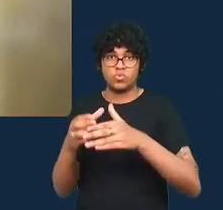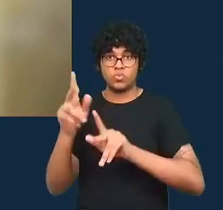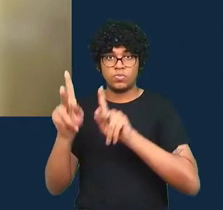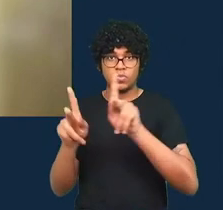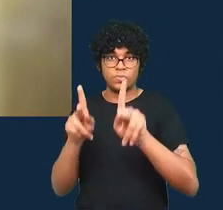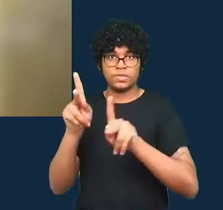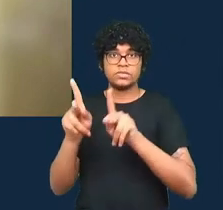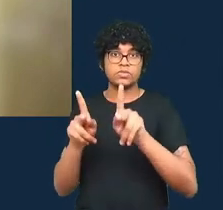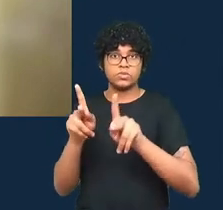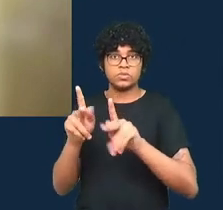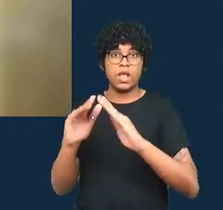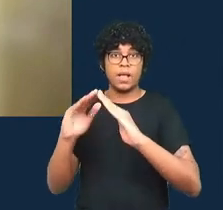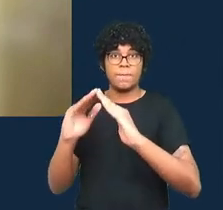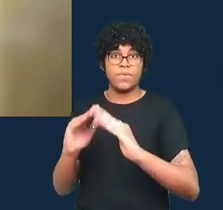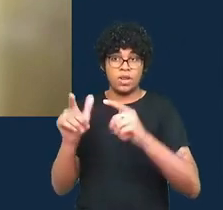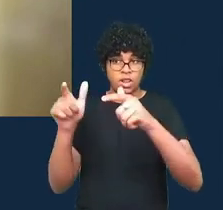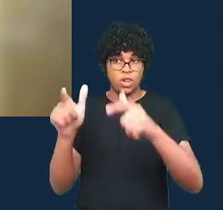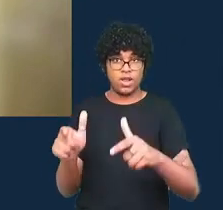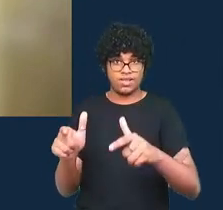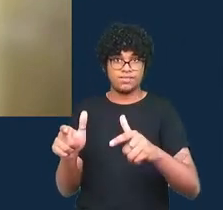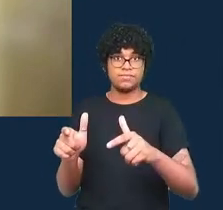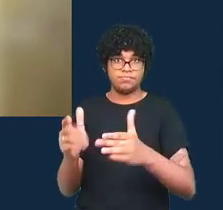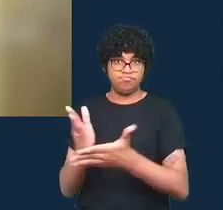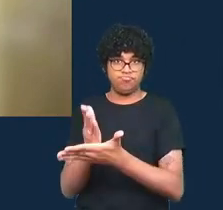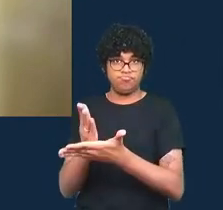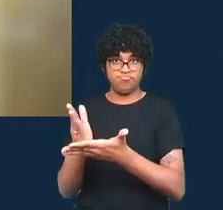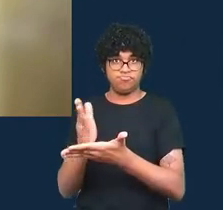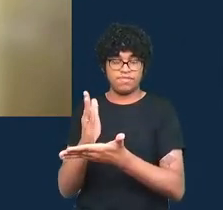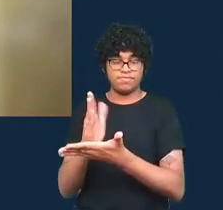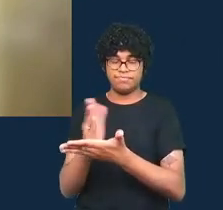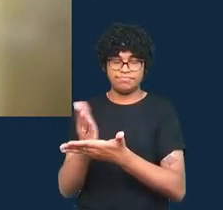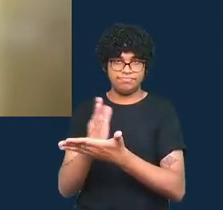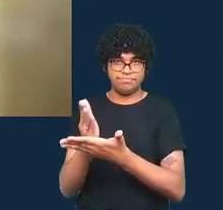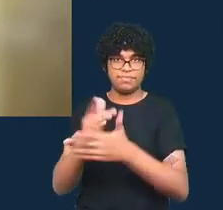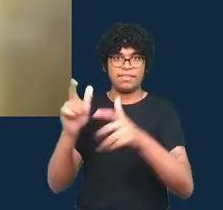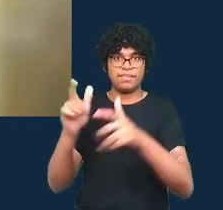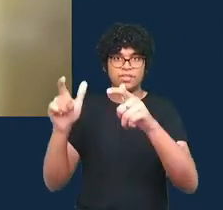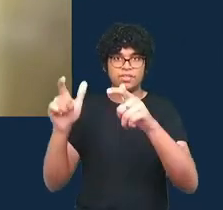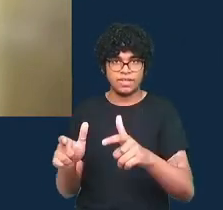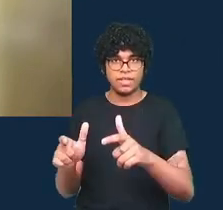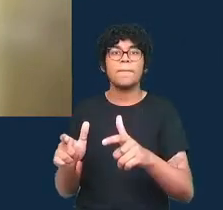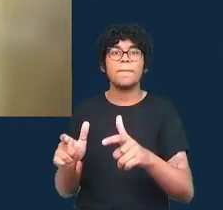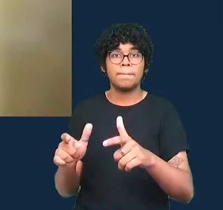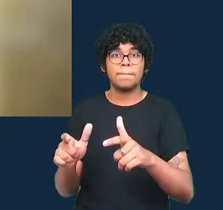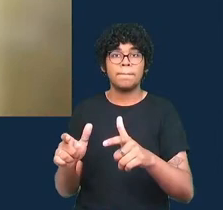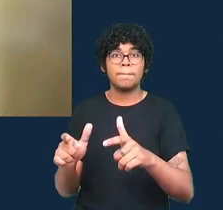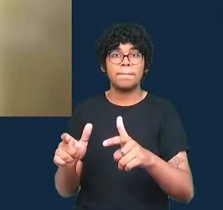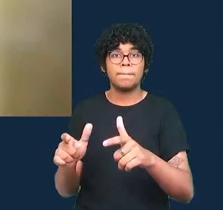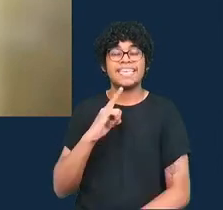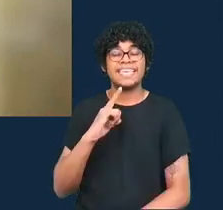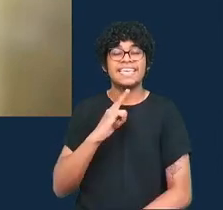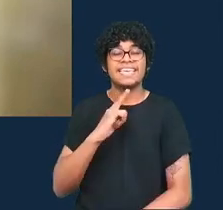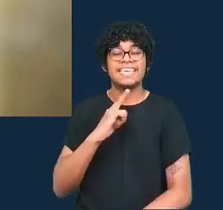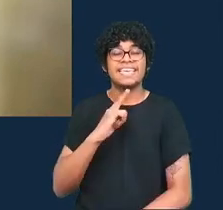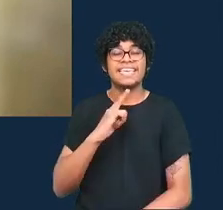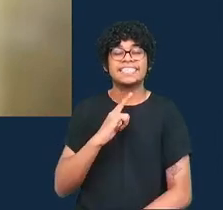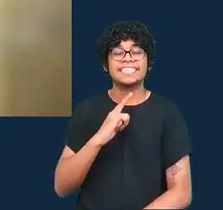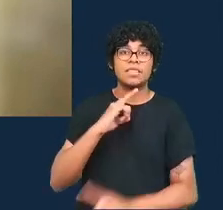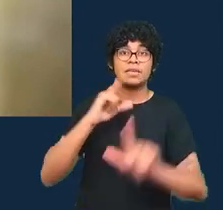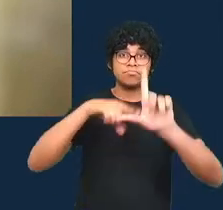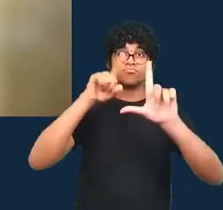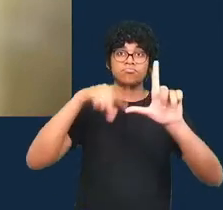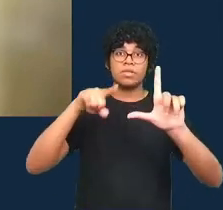morando em um território e o censo diz que existe exatamente esse número de pessoas então há uma cultura de